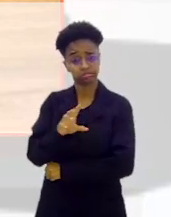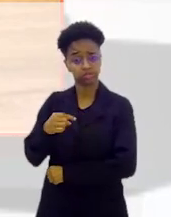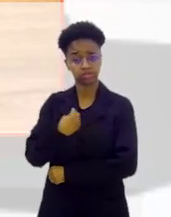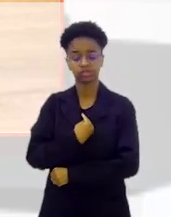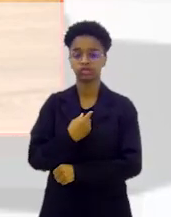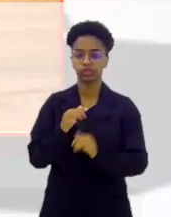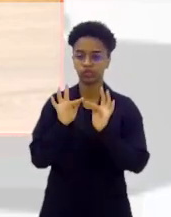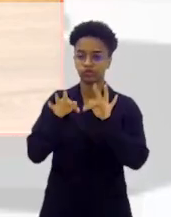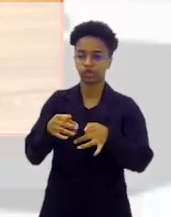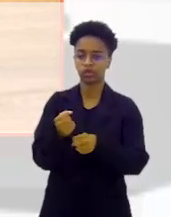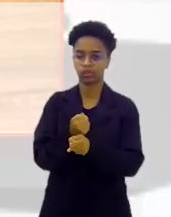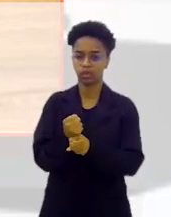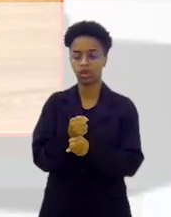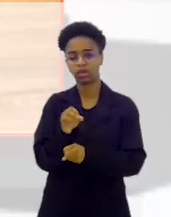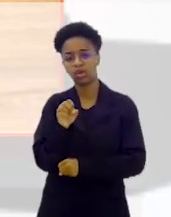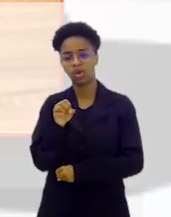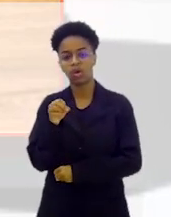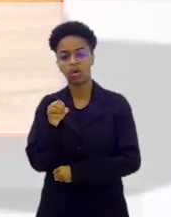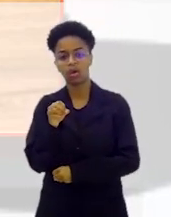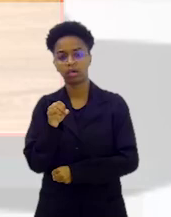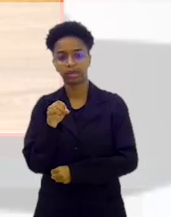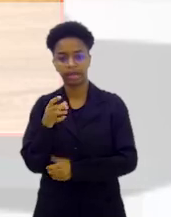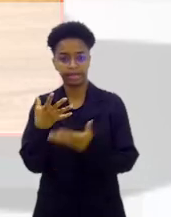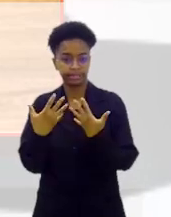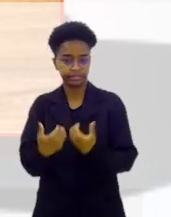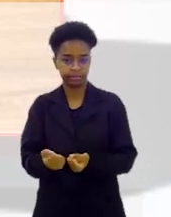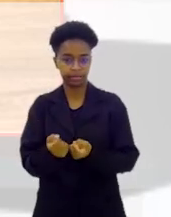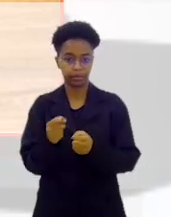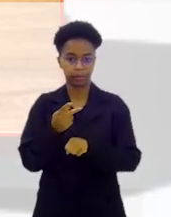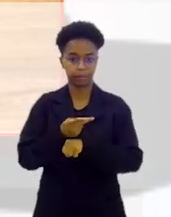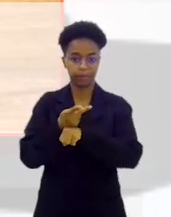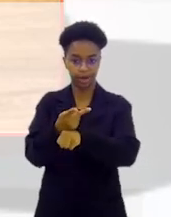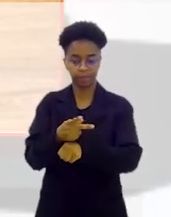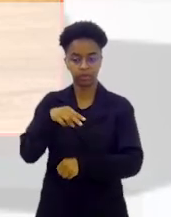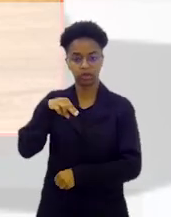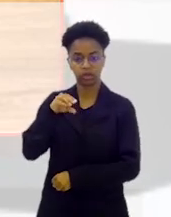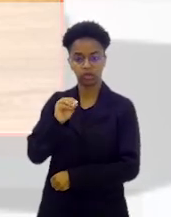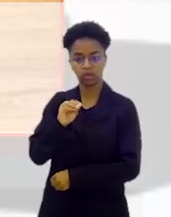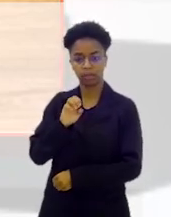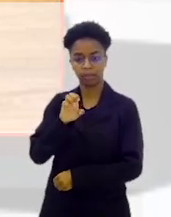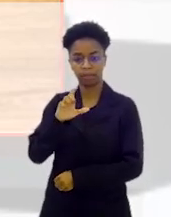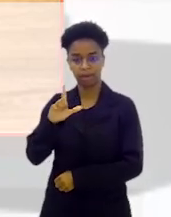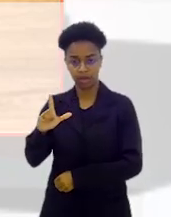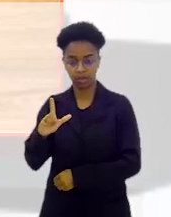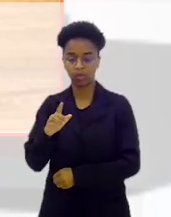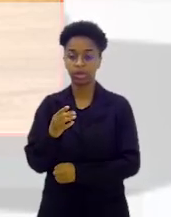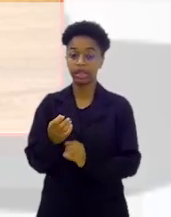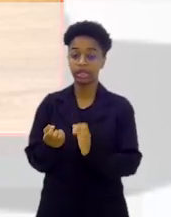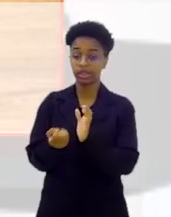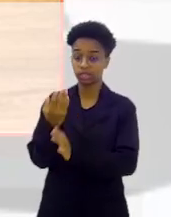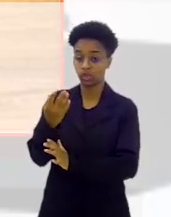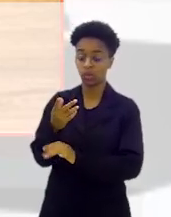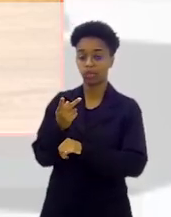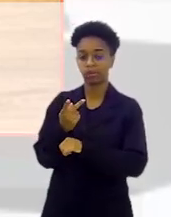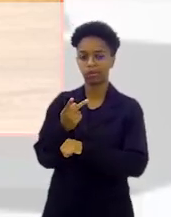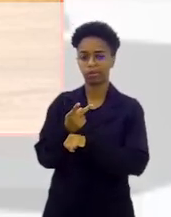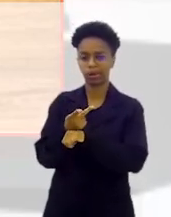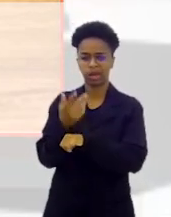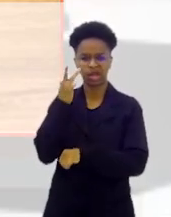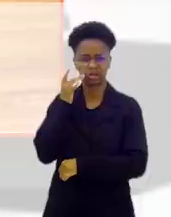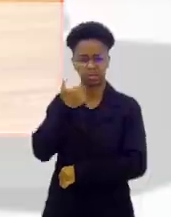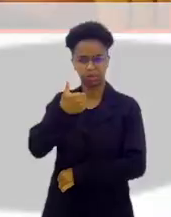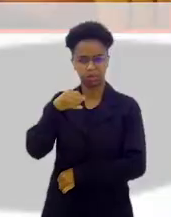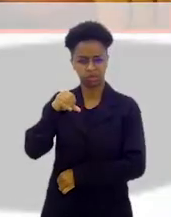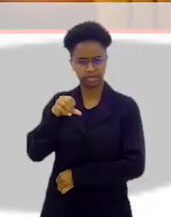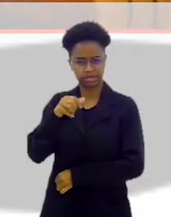representar no final do ano, né? O Alfred Nobel, ele instituiu esse prêmio em 1875,